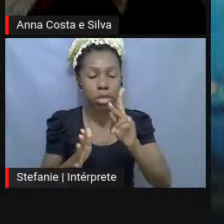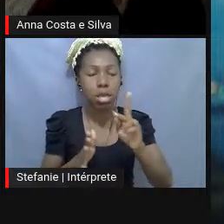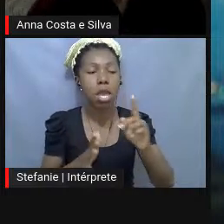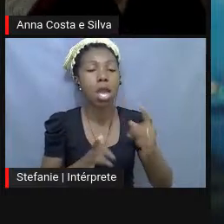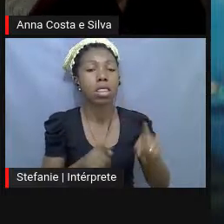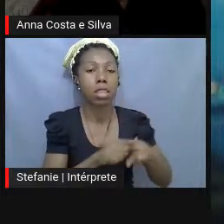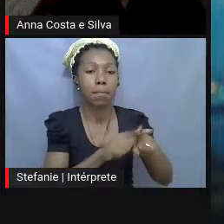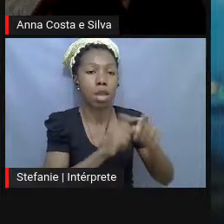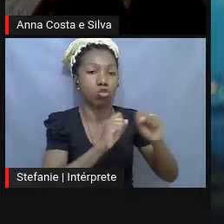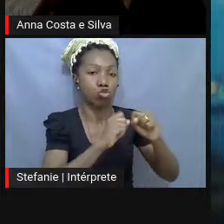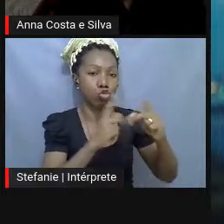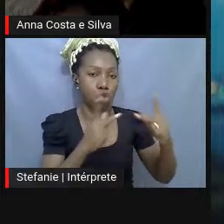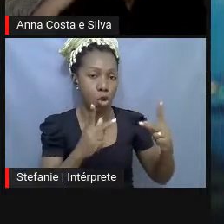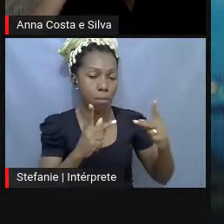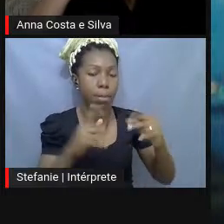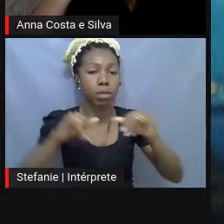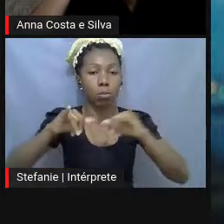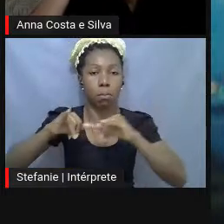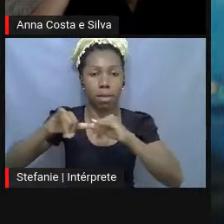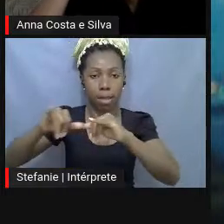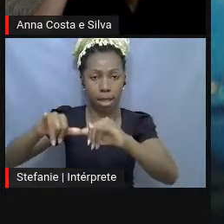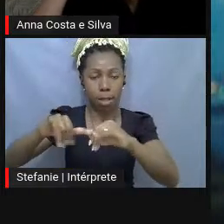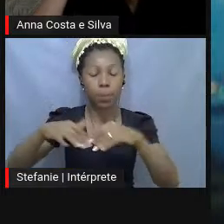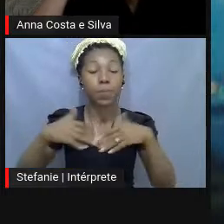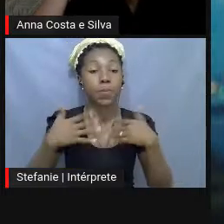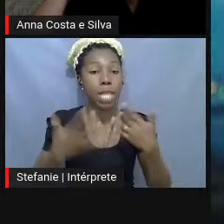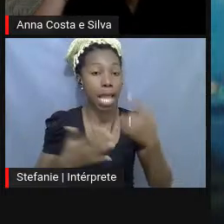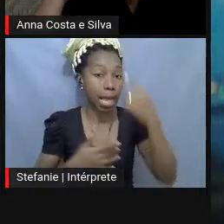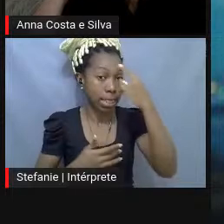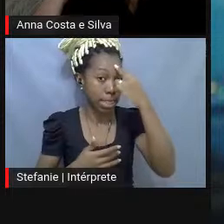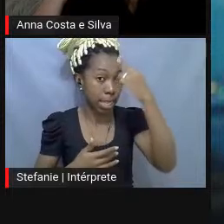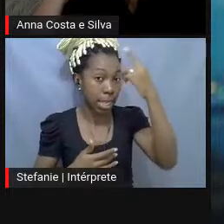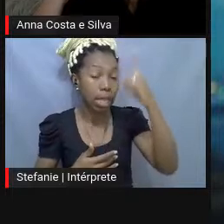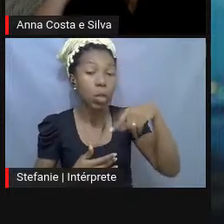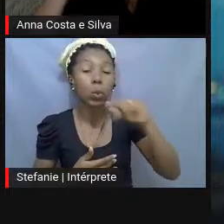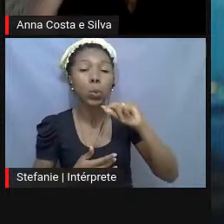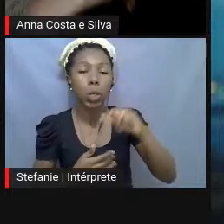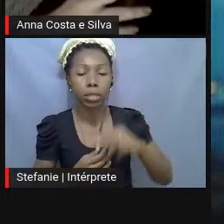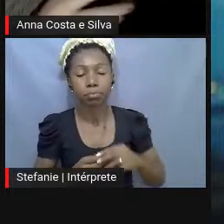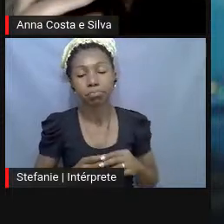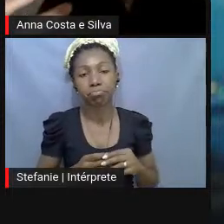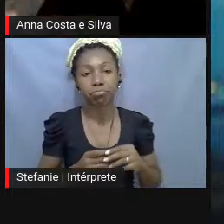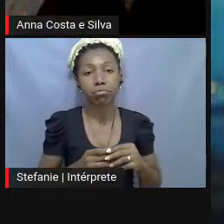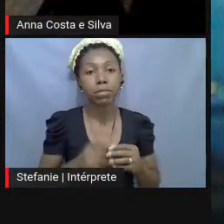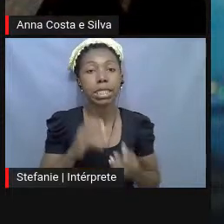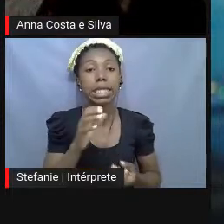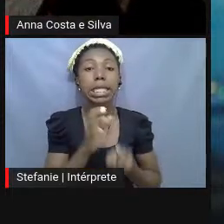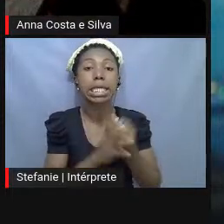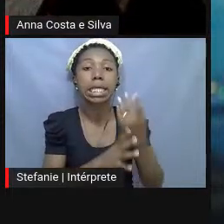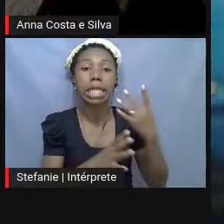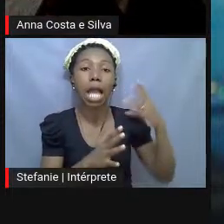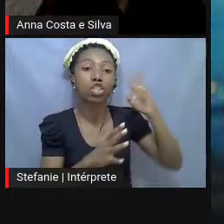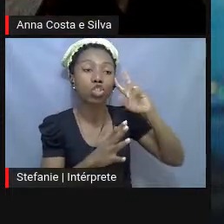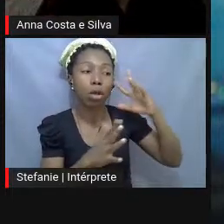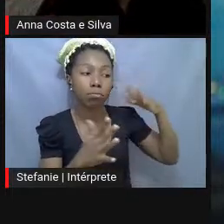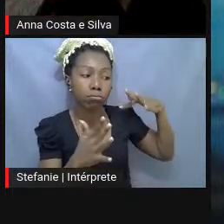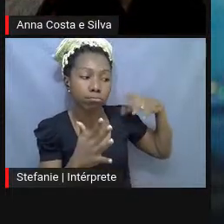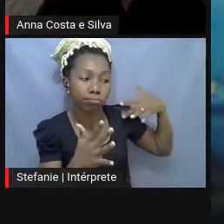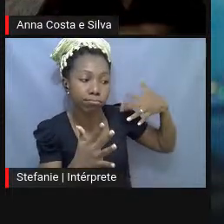E a ideia era criar uma jornada com essa mulher